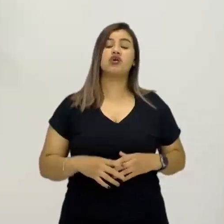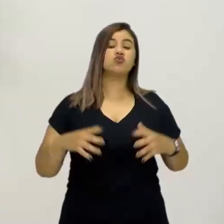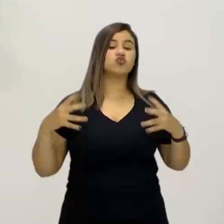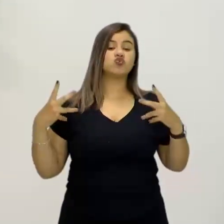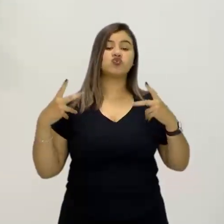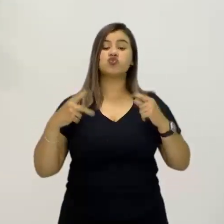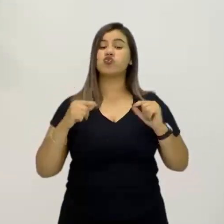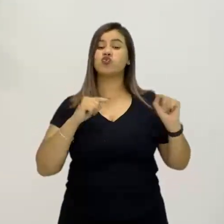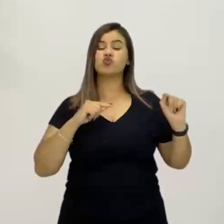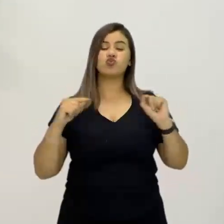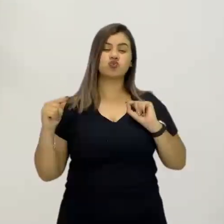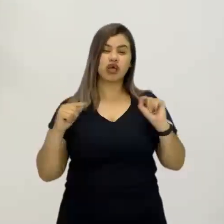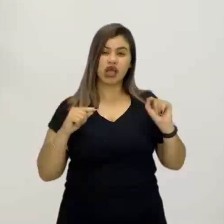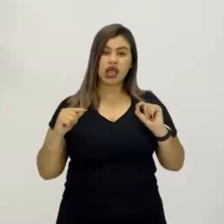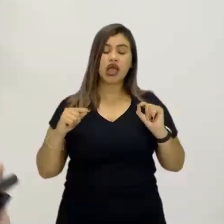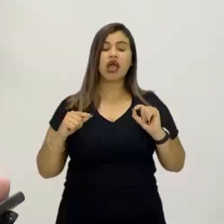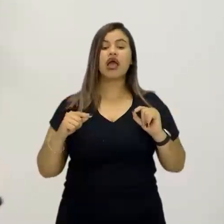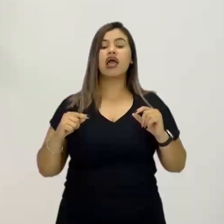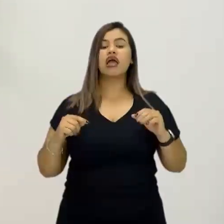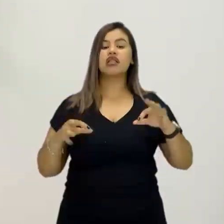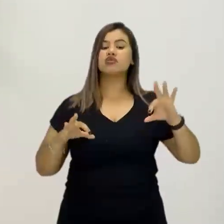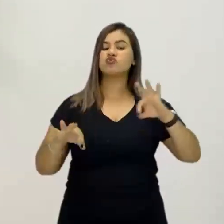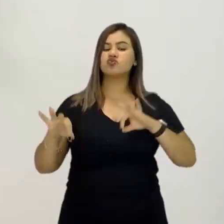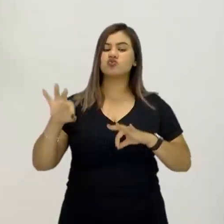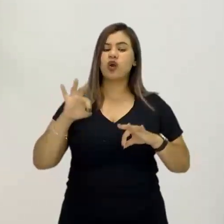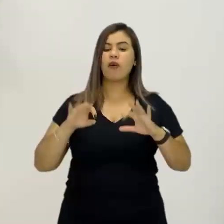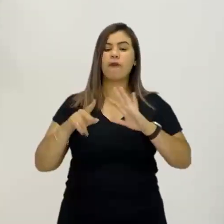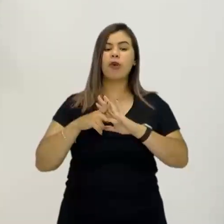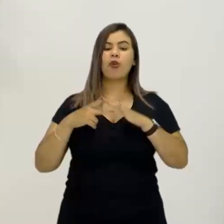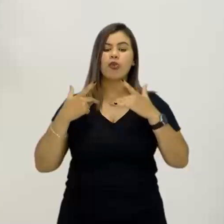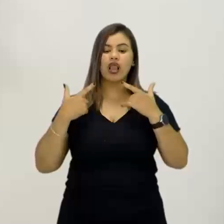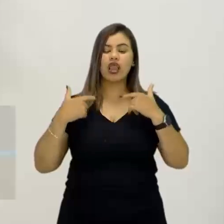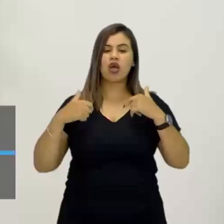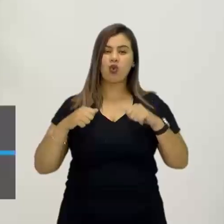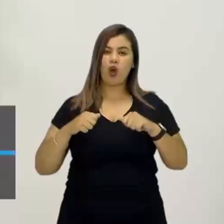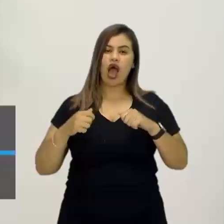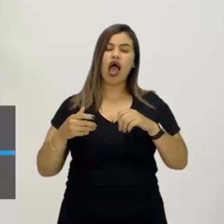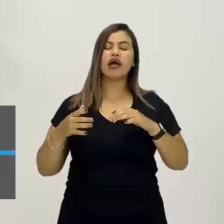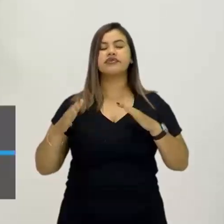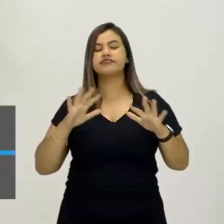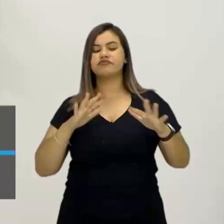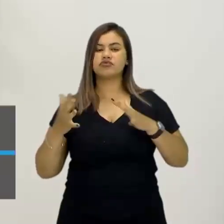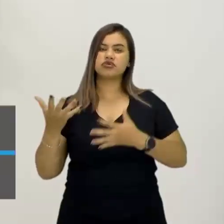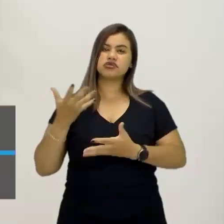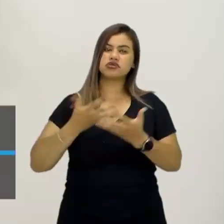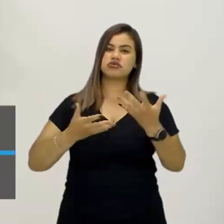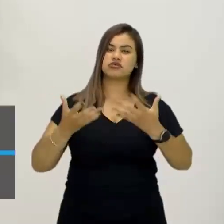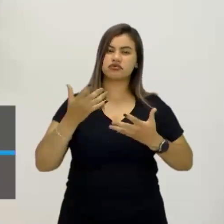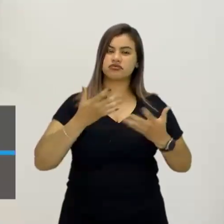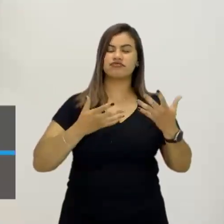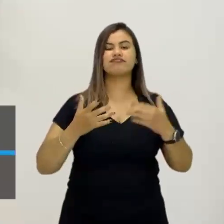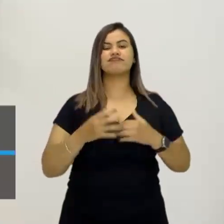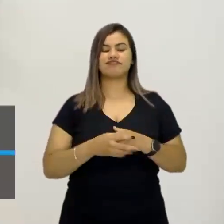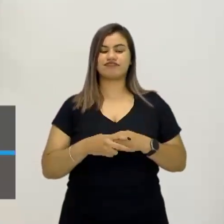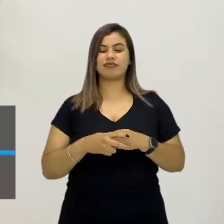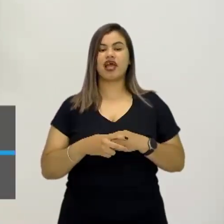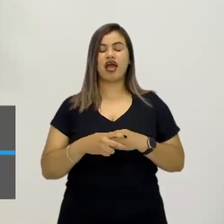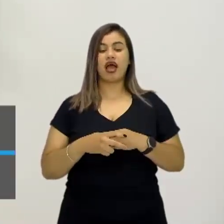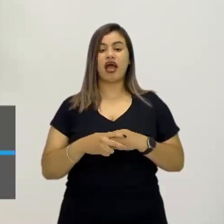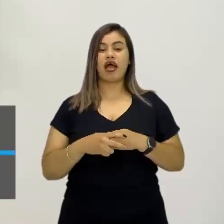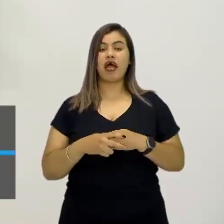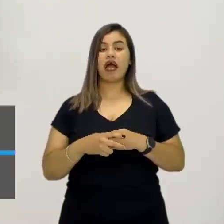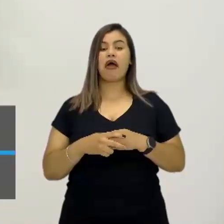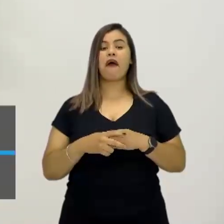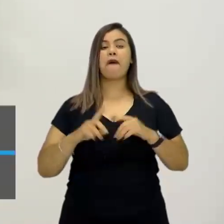todos, eles são arranjados na linguagem de uma forma relativamente arbitrária. ou seja, não são